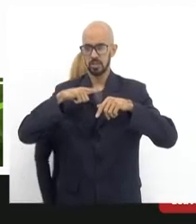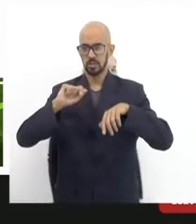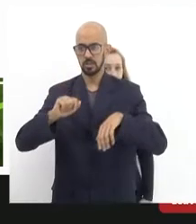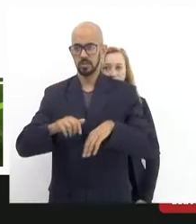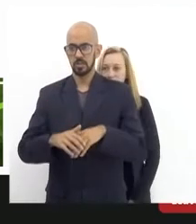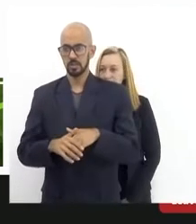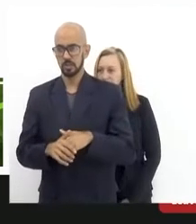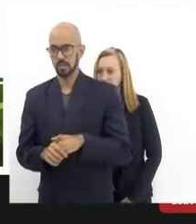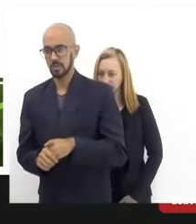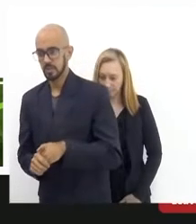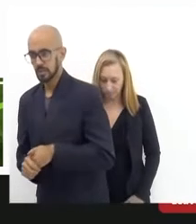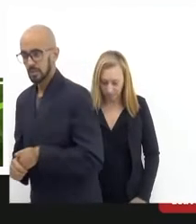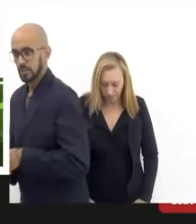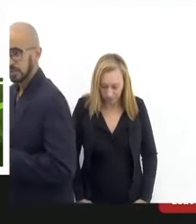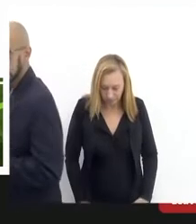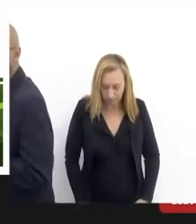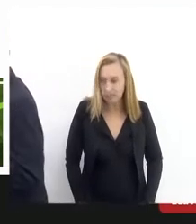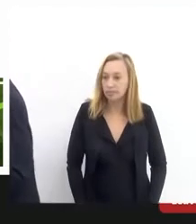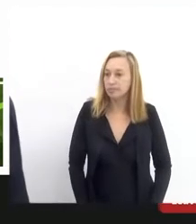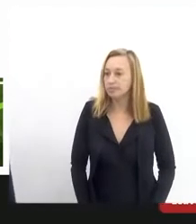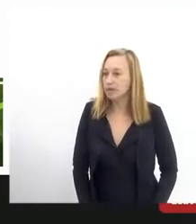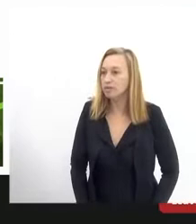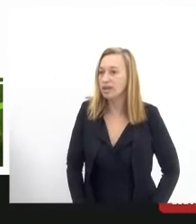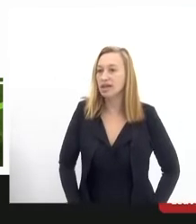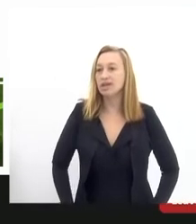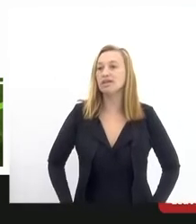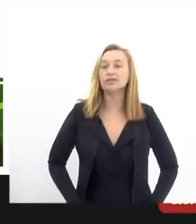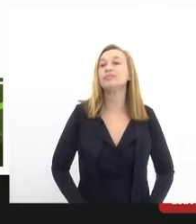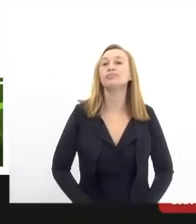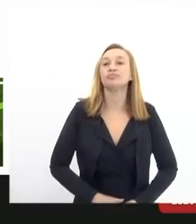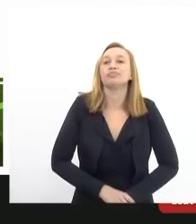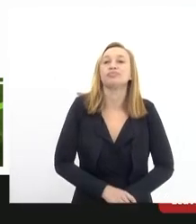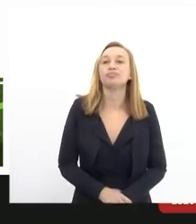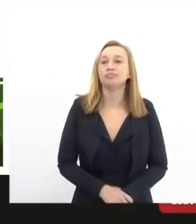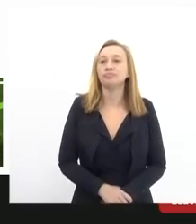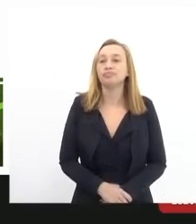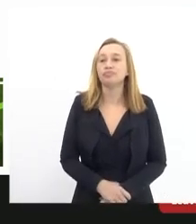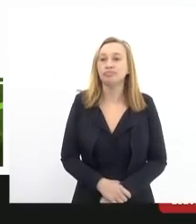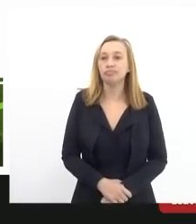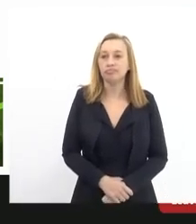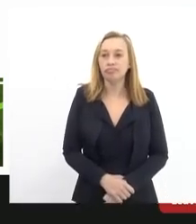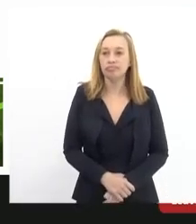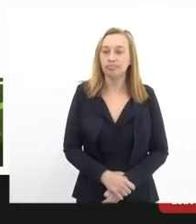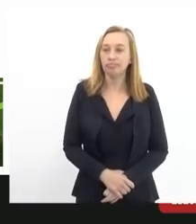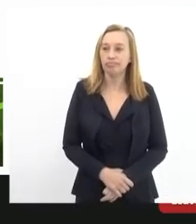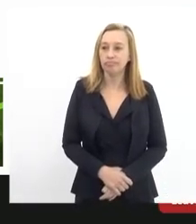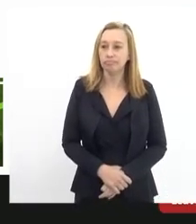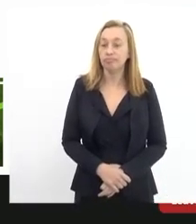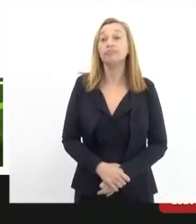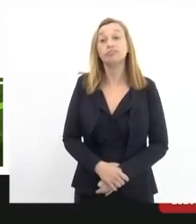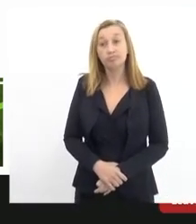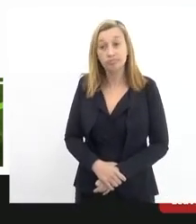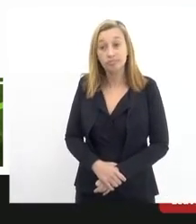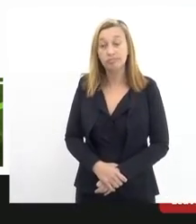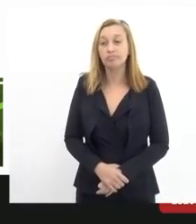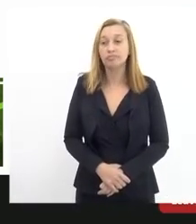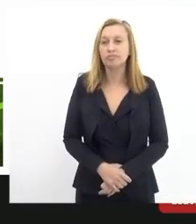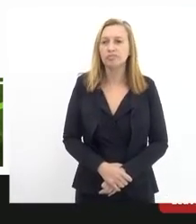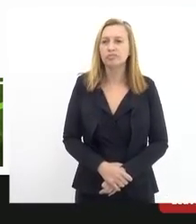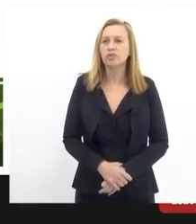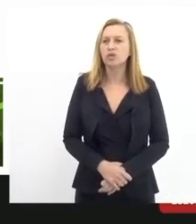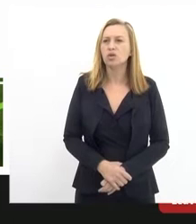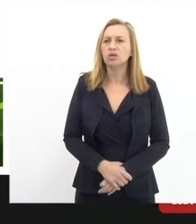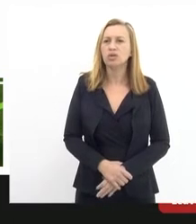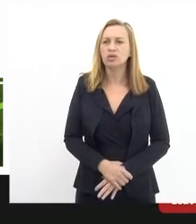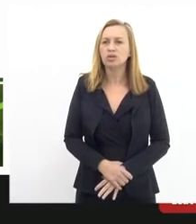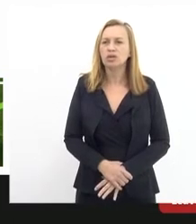que nós defendemos desde o acidente até hoje. Vamos lá. Pronto. Isso aí. Em 2010,